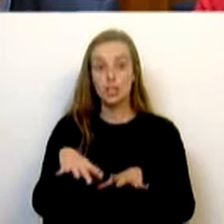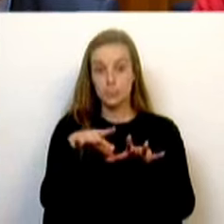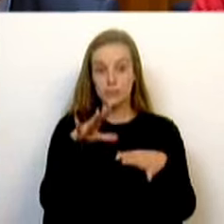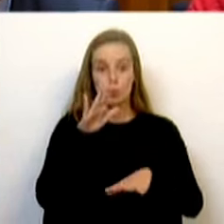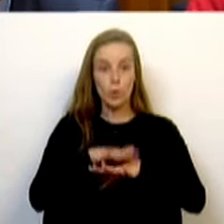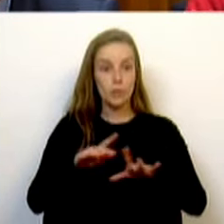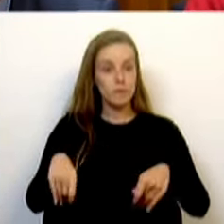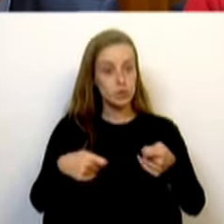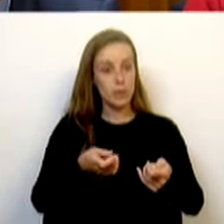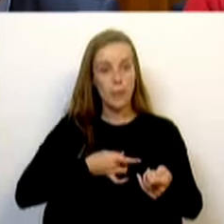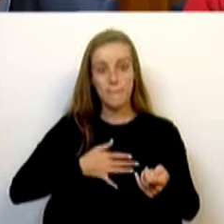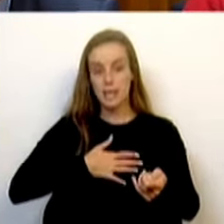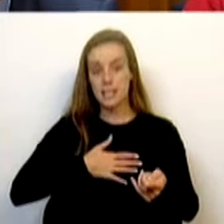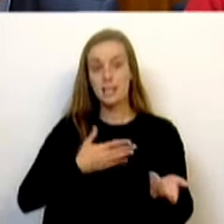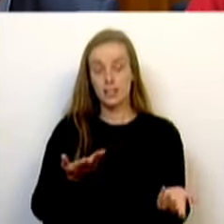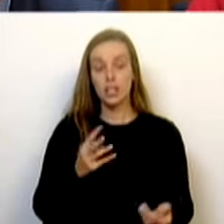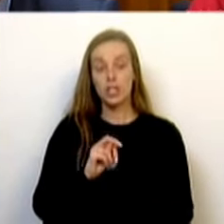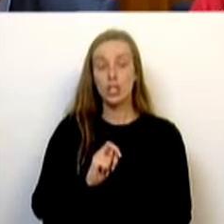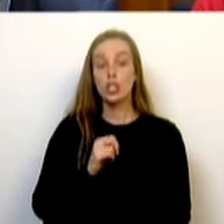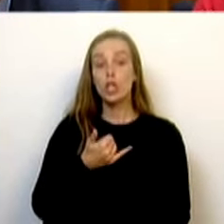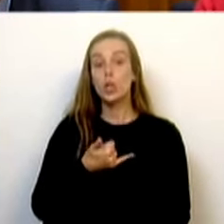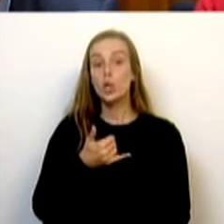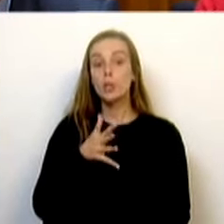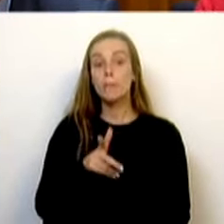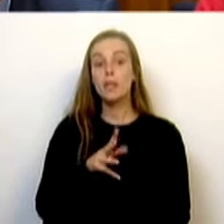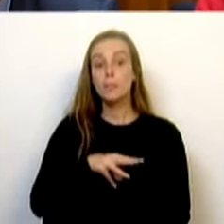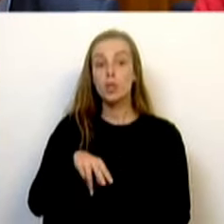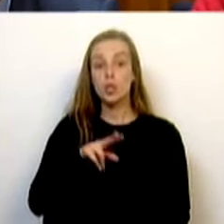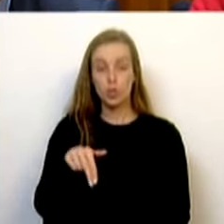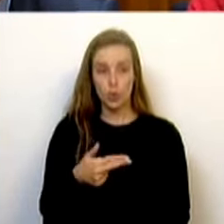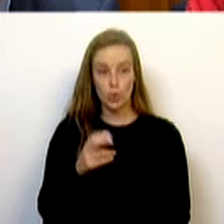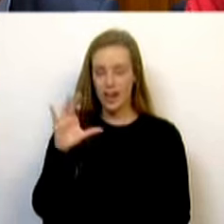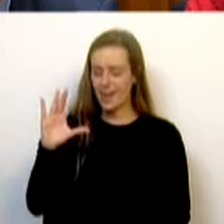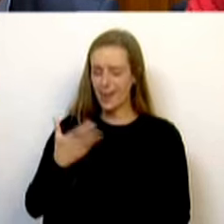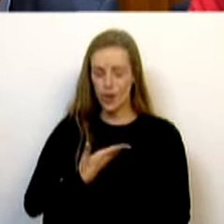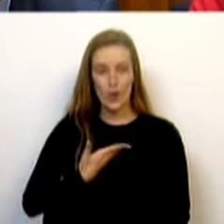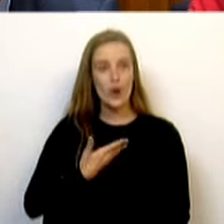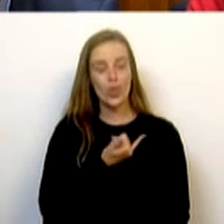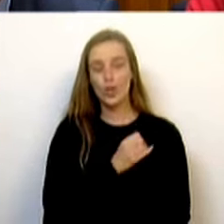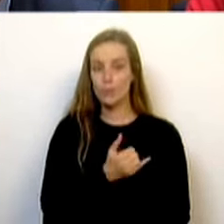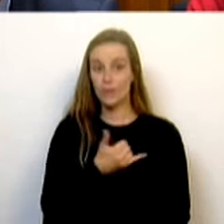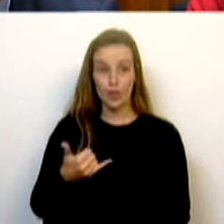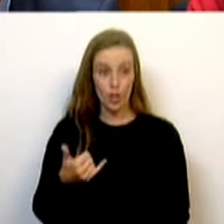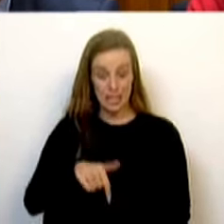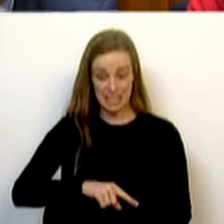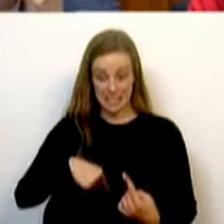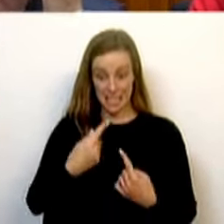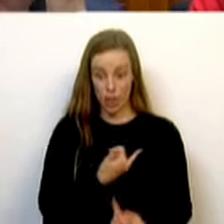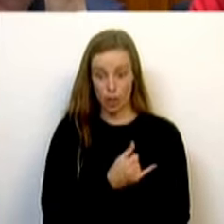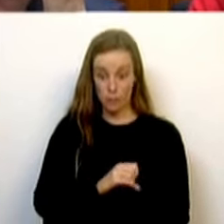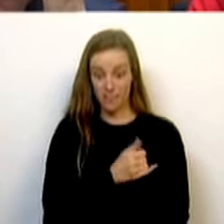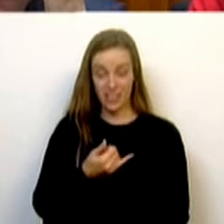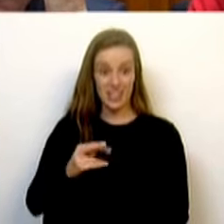investimento empresarial. 32 mil milhões de euros, recorde 2022. Este ano, 2023, primeiro